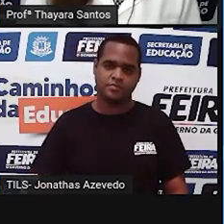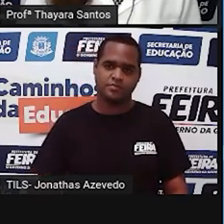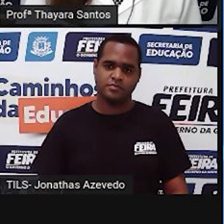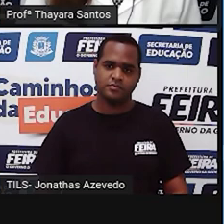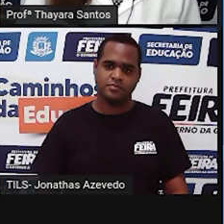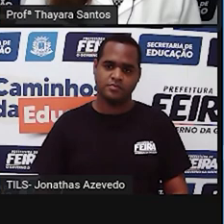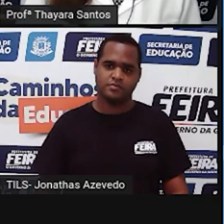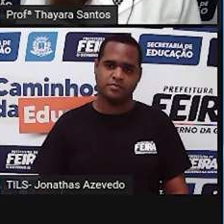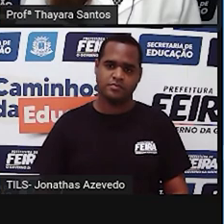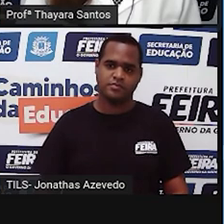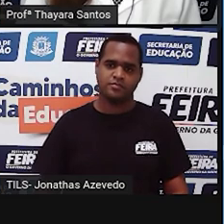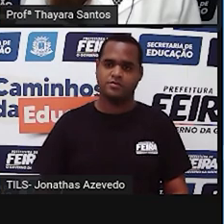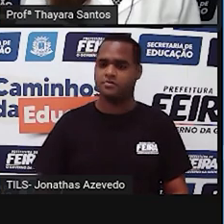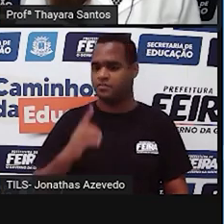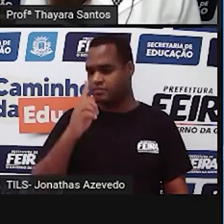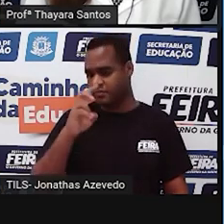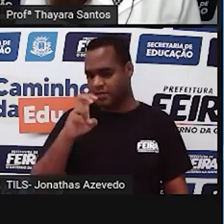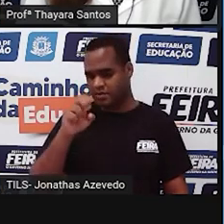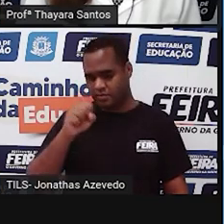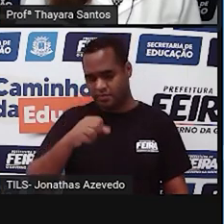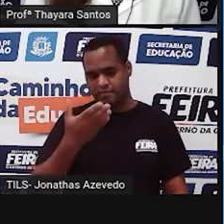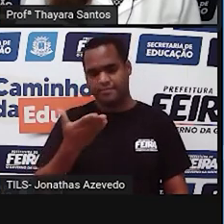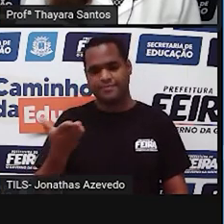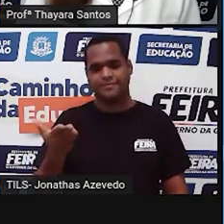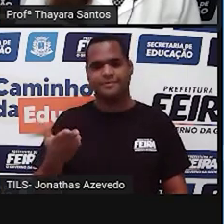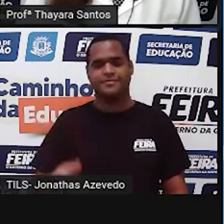15 segundos agora.